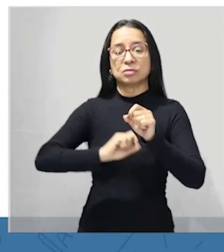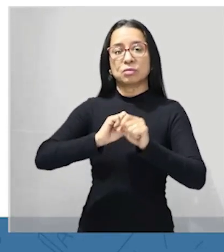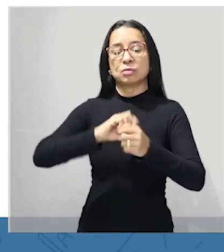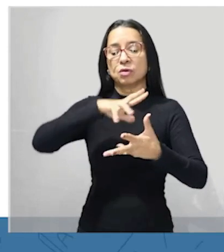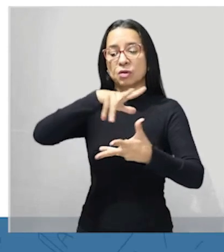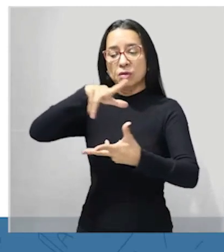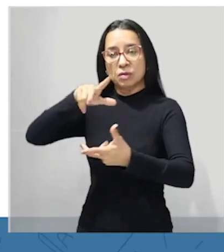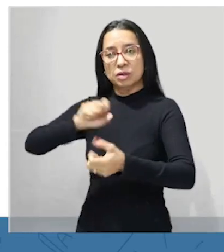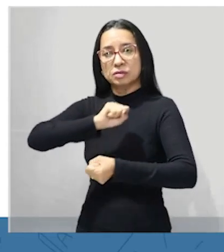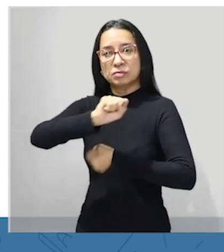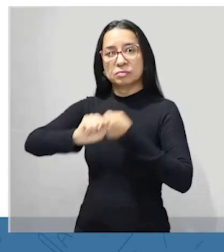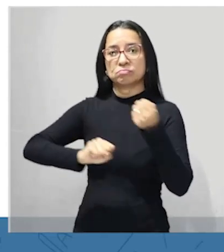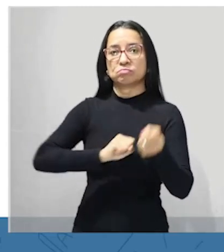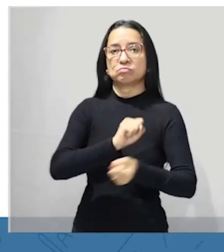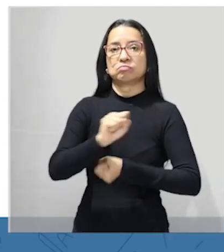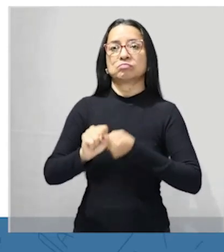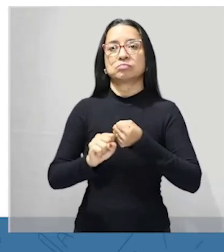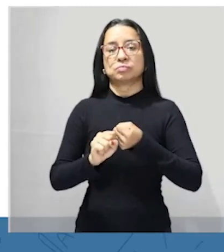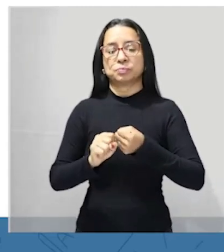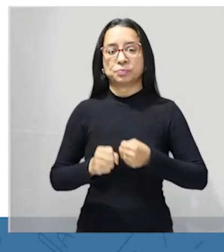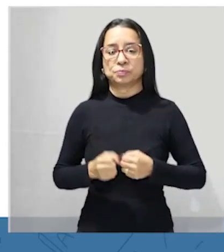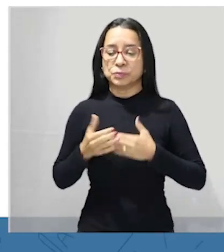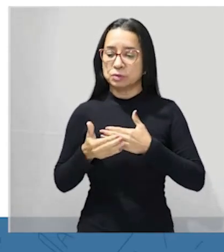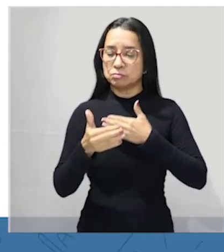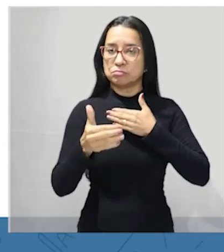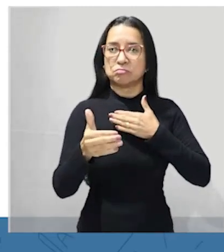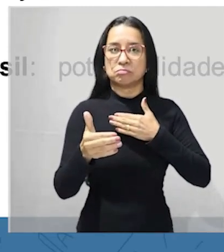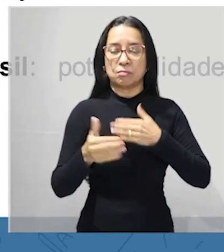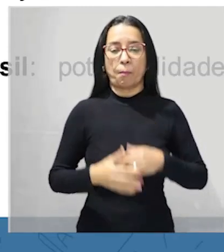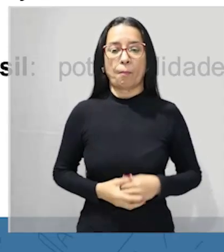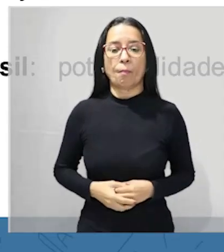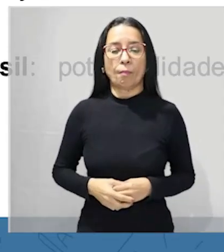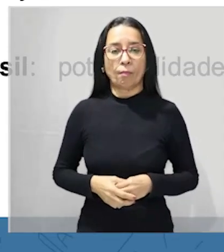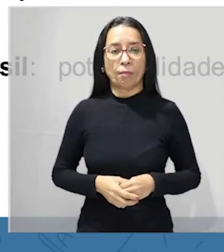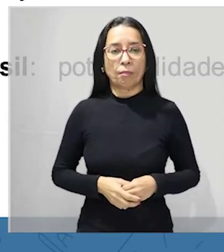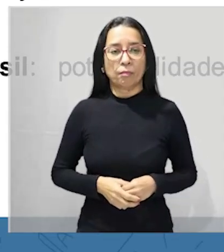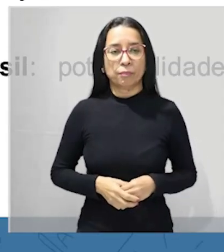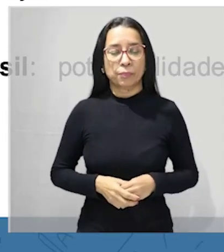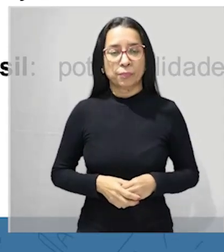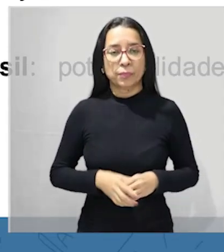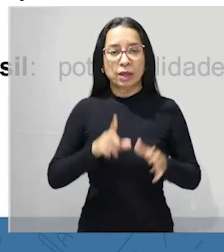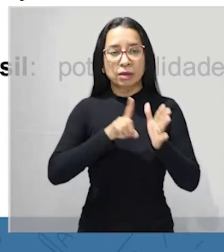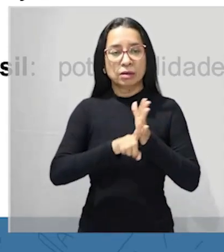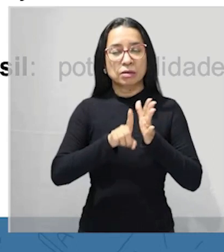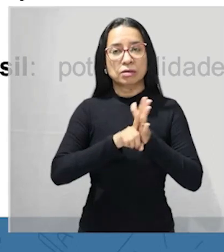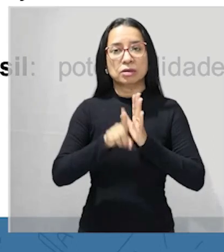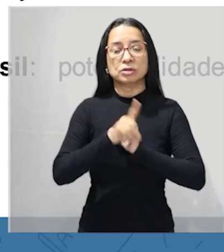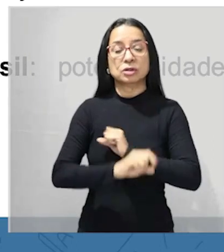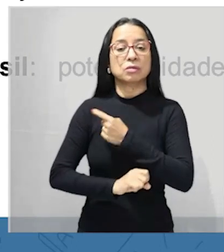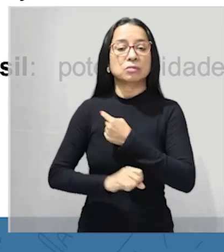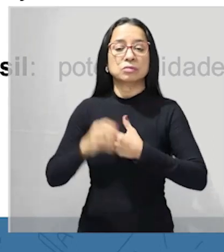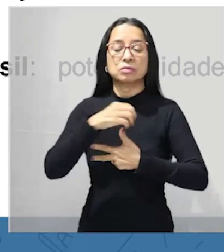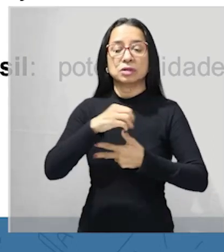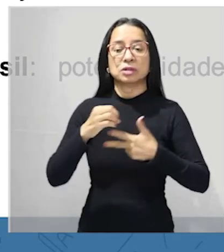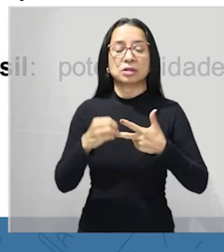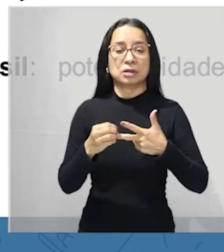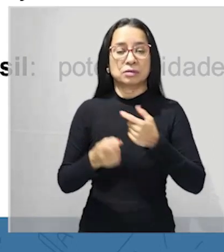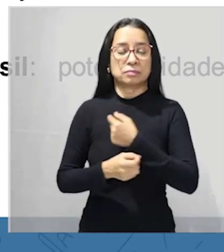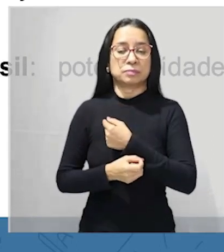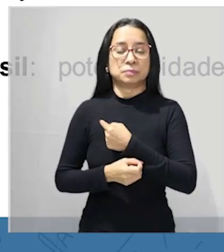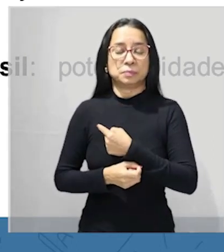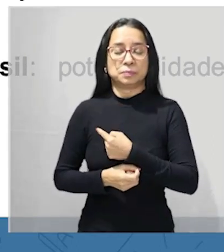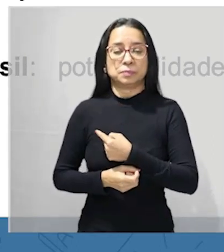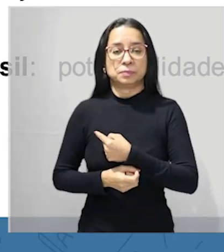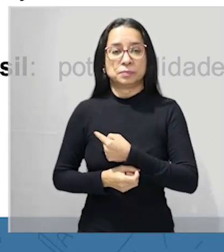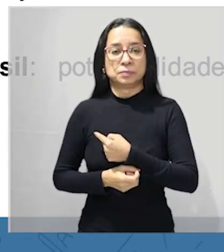sustentável bora avançar tem coisa legal para a gente responder questão do Enem 2020 falei que é uma temática que cai